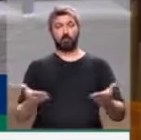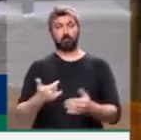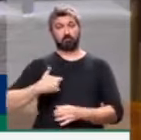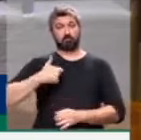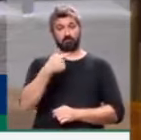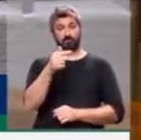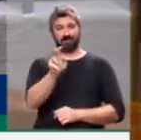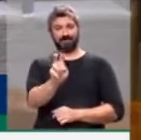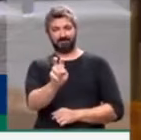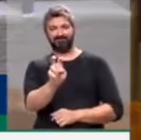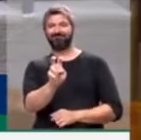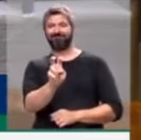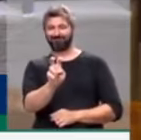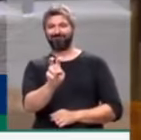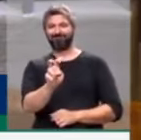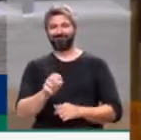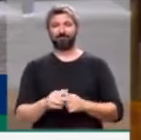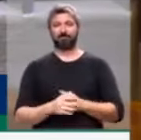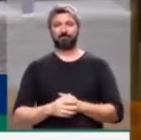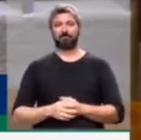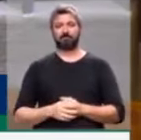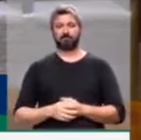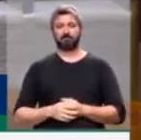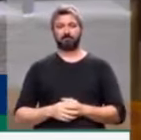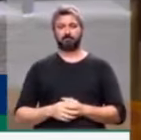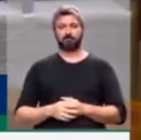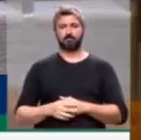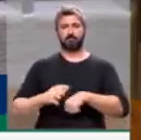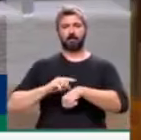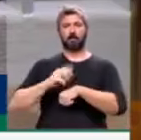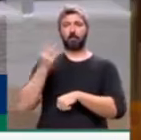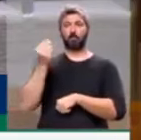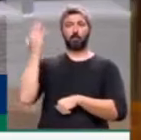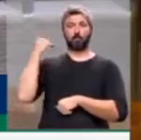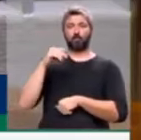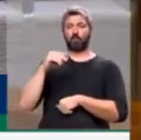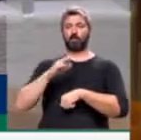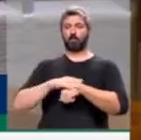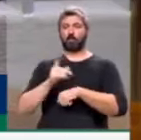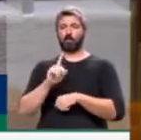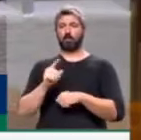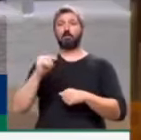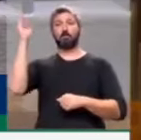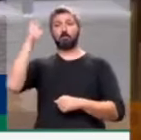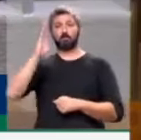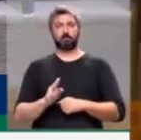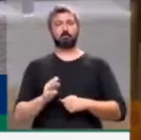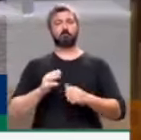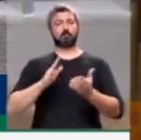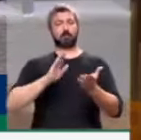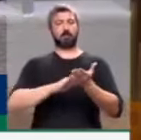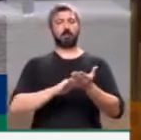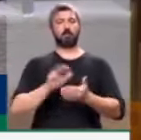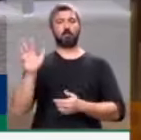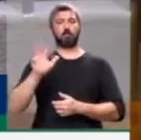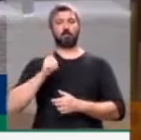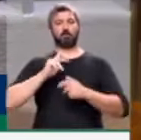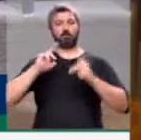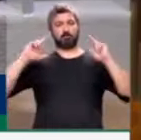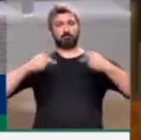anos de idade. E não faz muito tempo que esse país, nas mãos dele, era